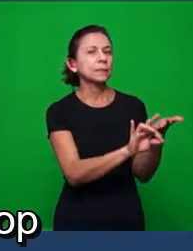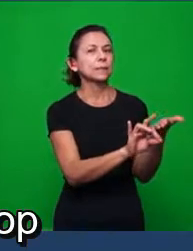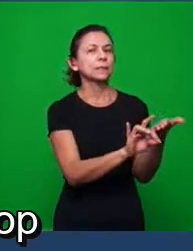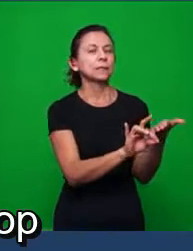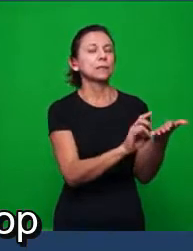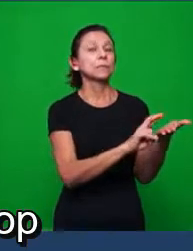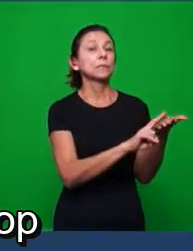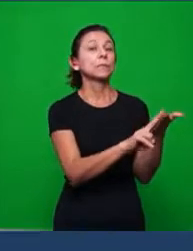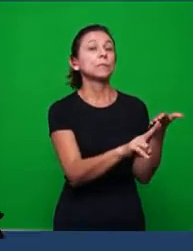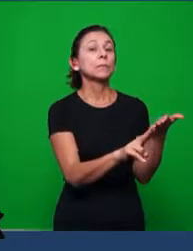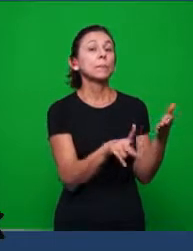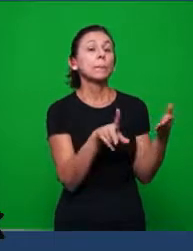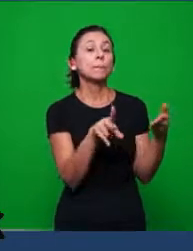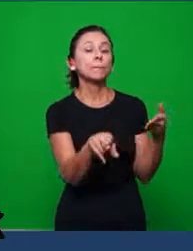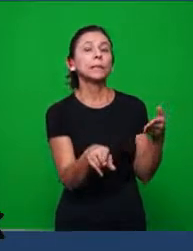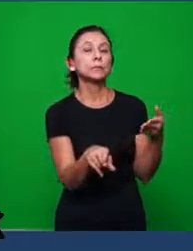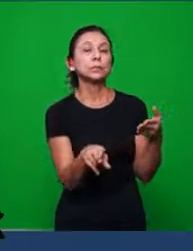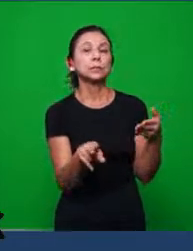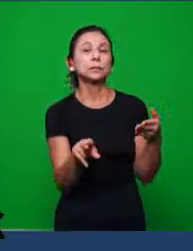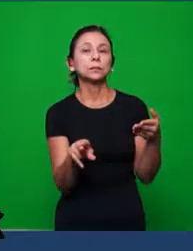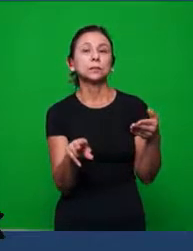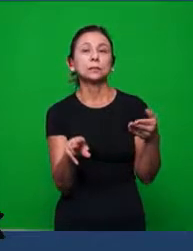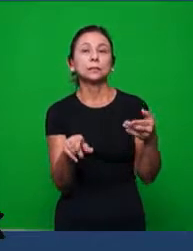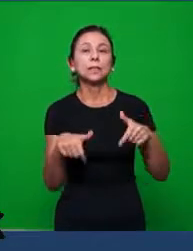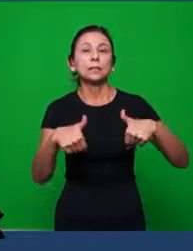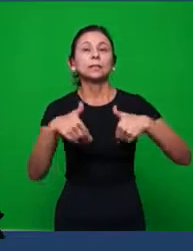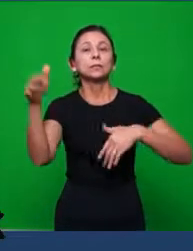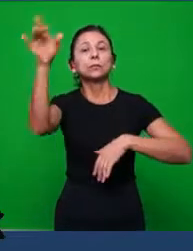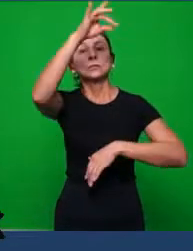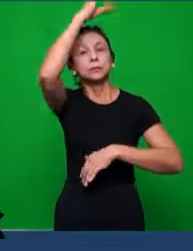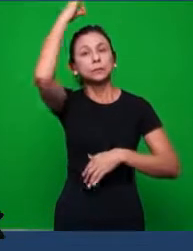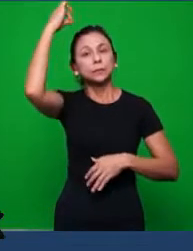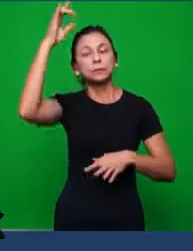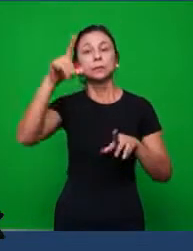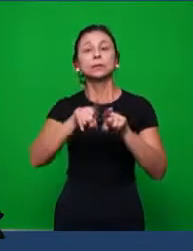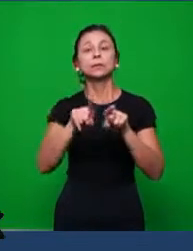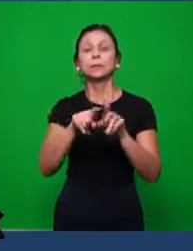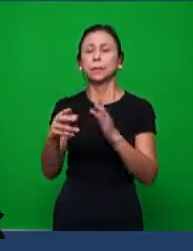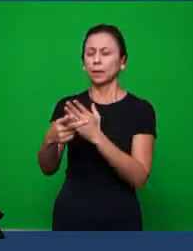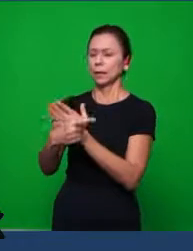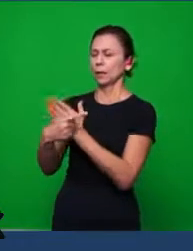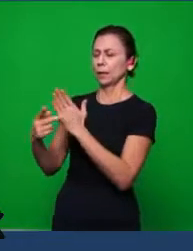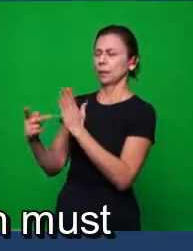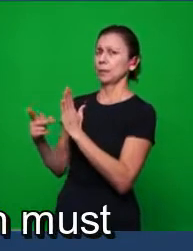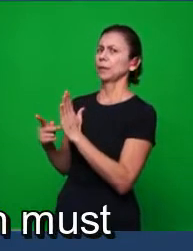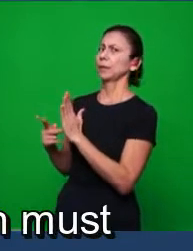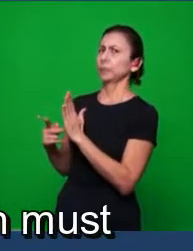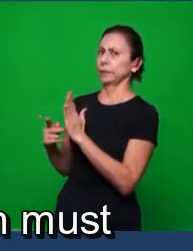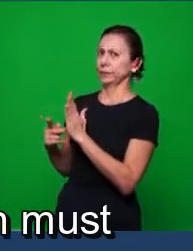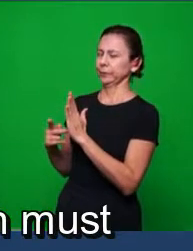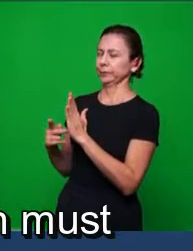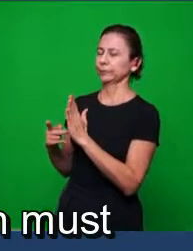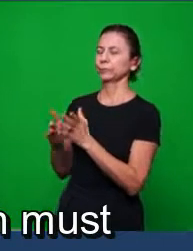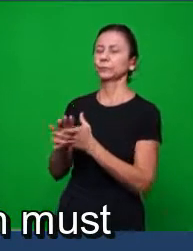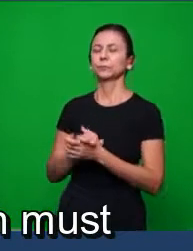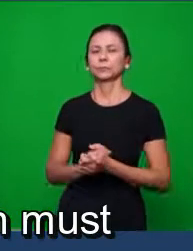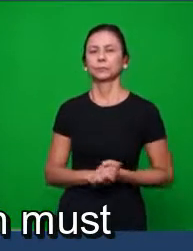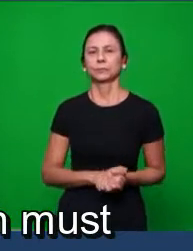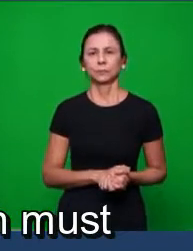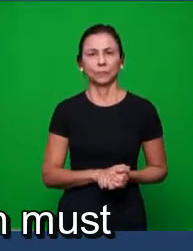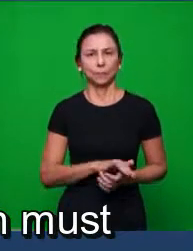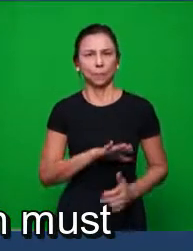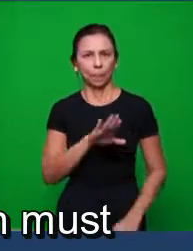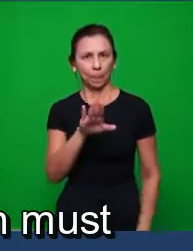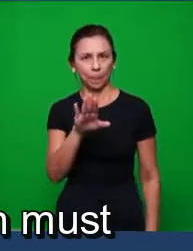Para fazer cessar o Espírito Santo e também na parábola. Então, vejam só os irmãos. O